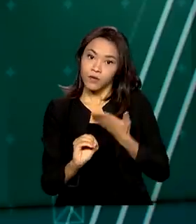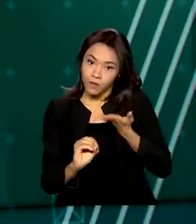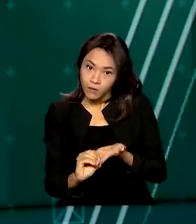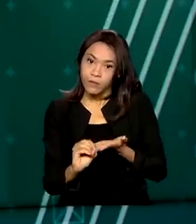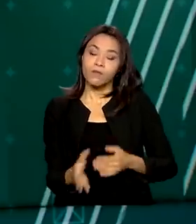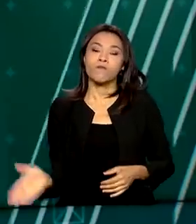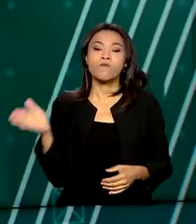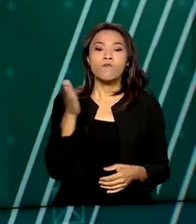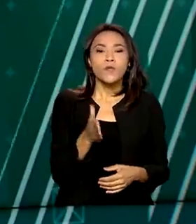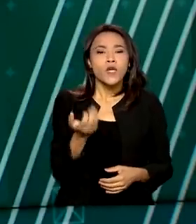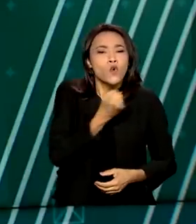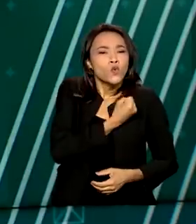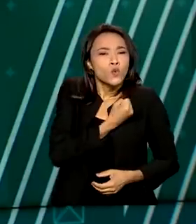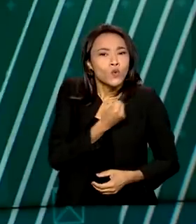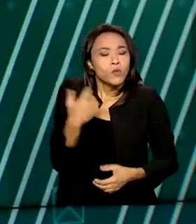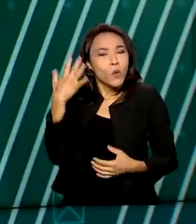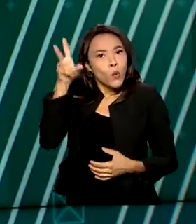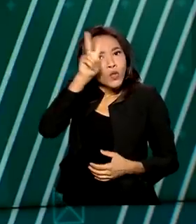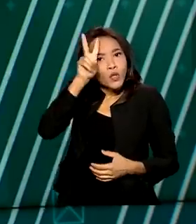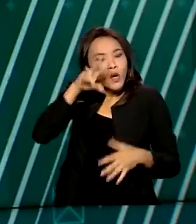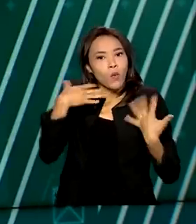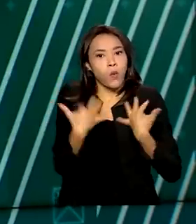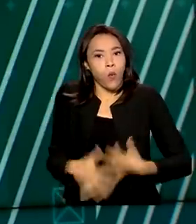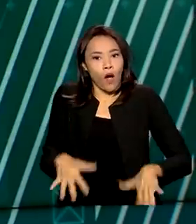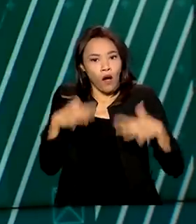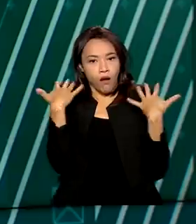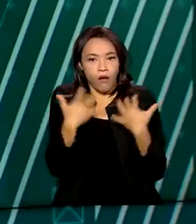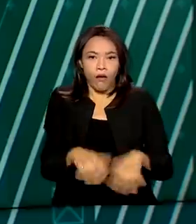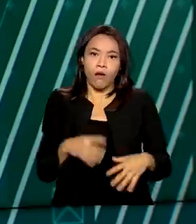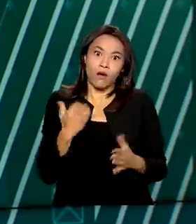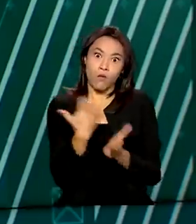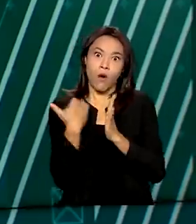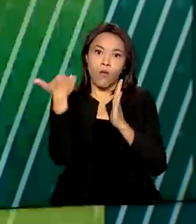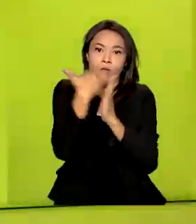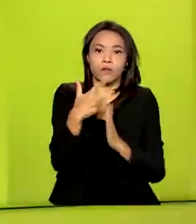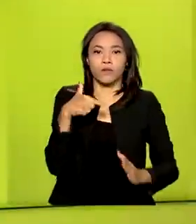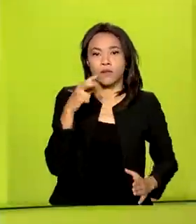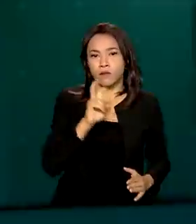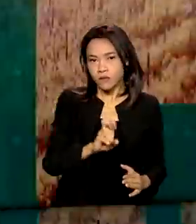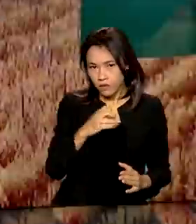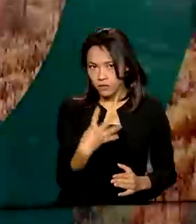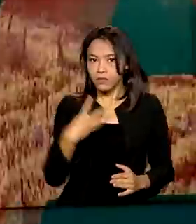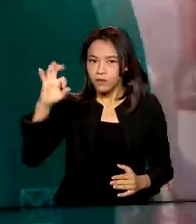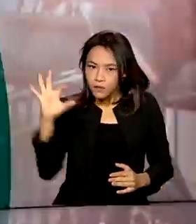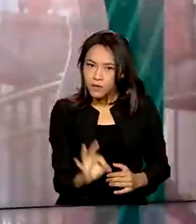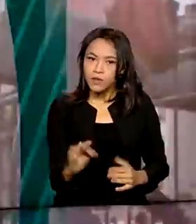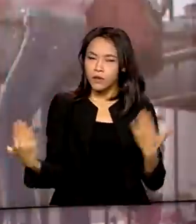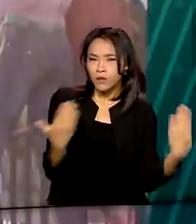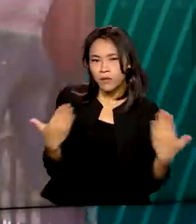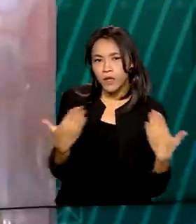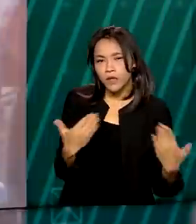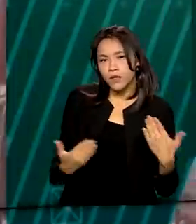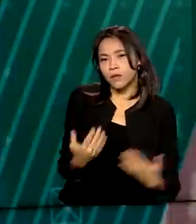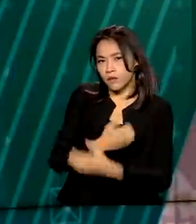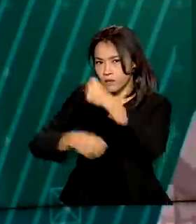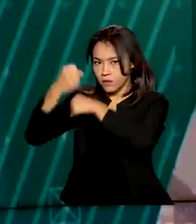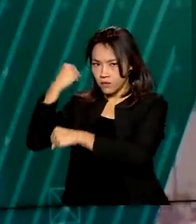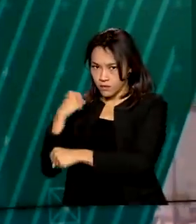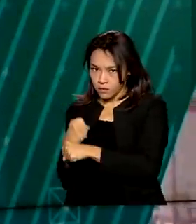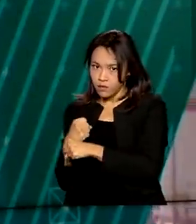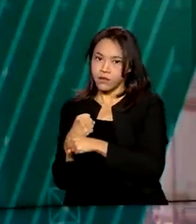ICMBio. O número é histórico e representa um aumento de 54% na comparação com 2020.